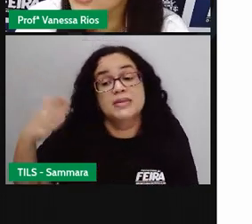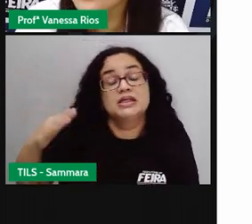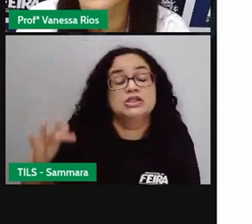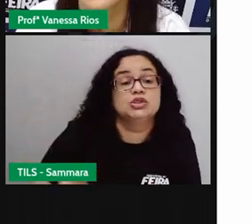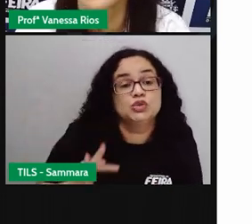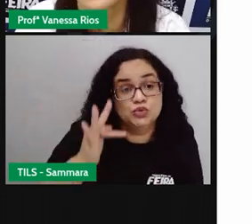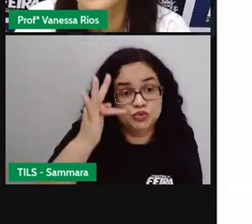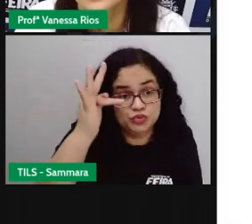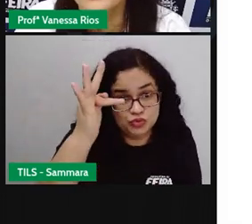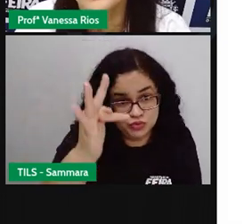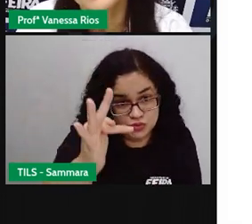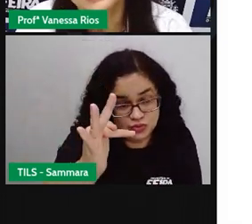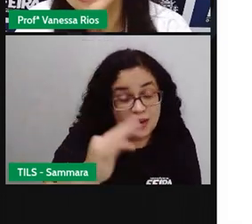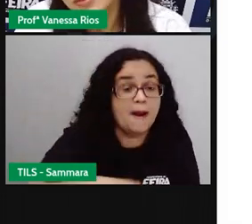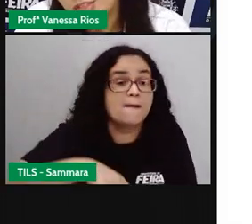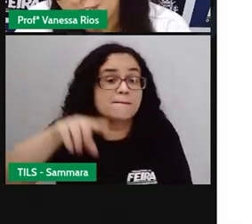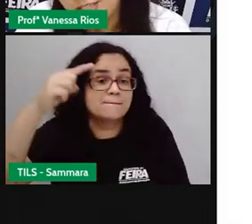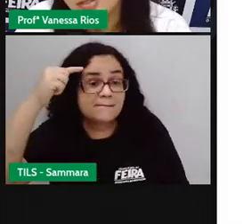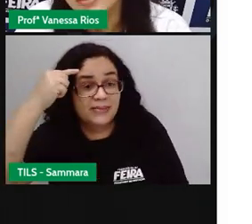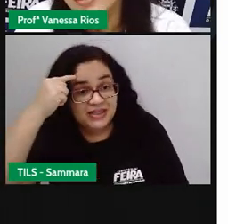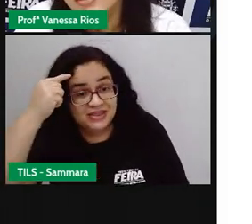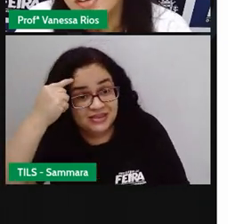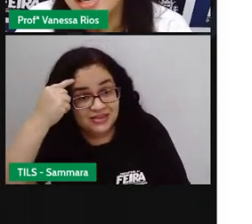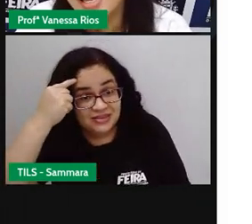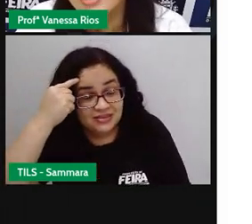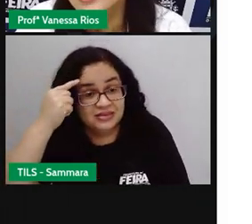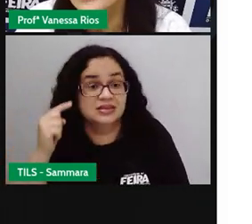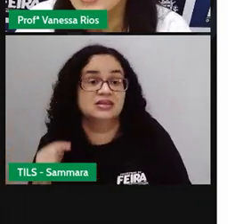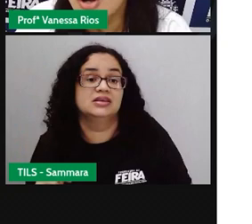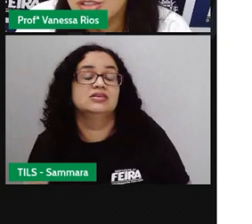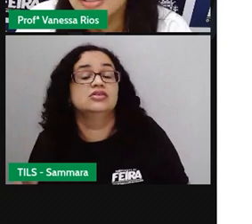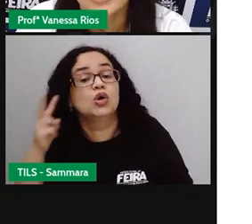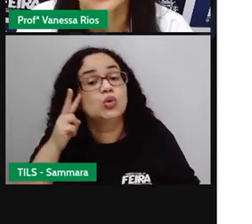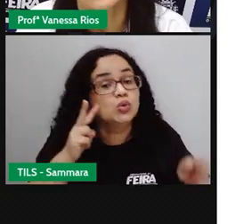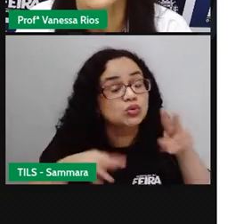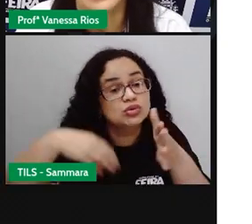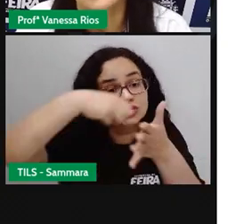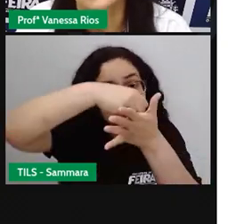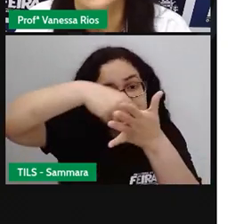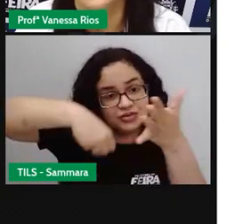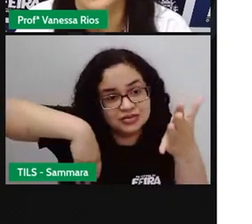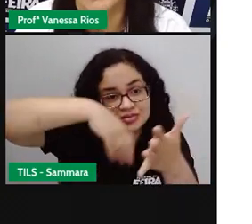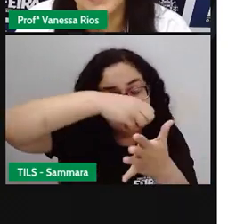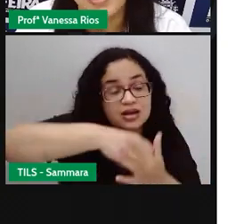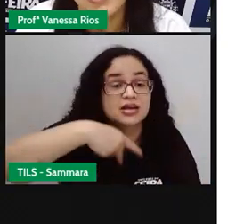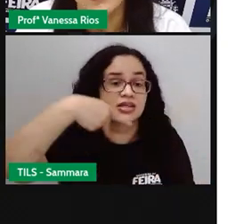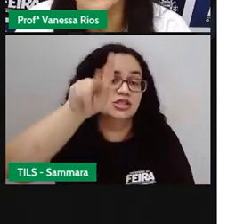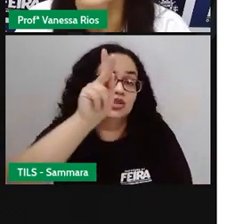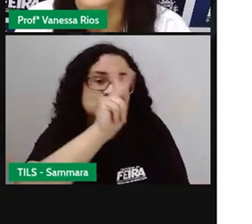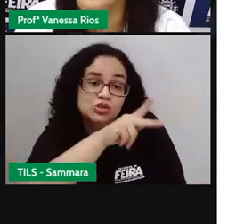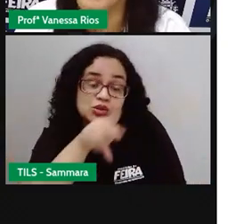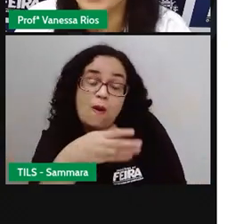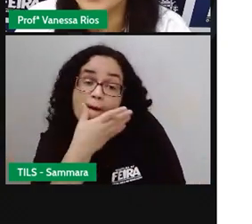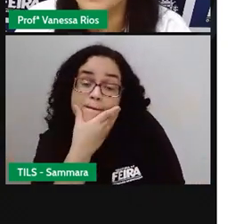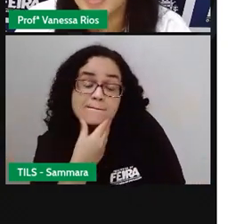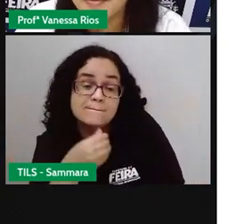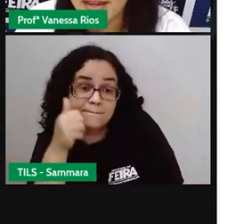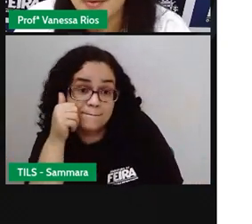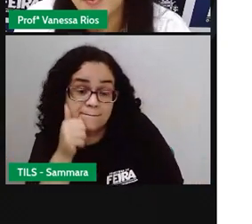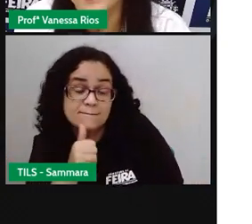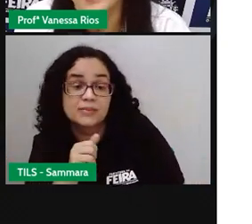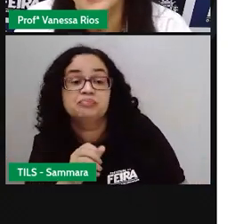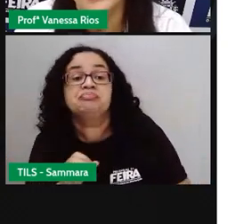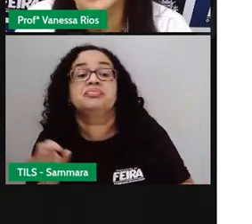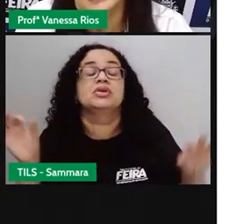futuro e pensando nisso fiquem aí de olho na atividade que a sua ou o seu professor